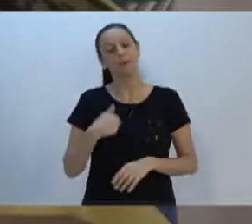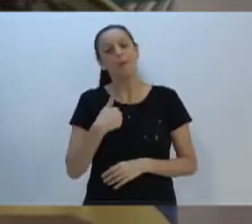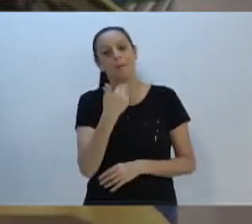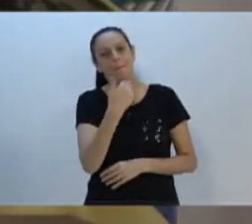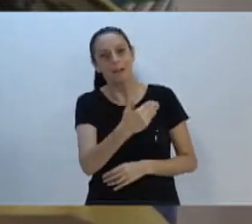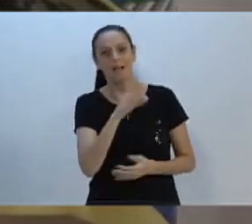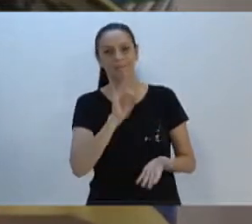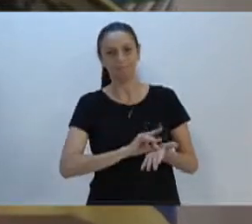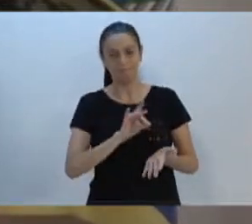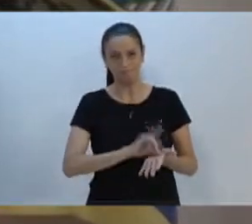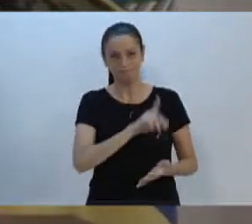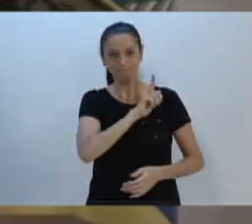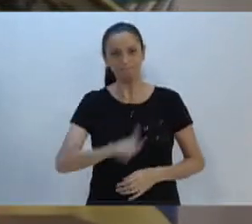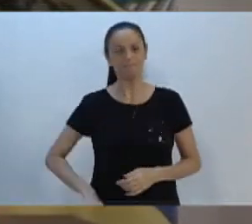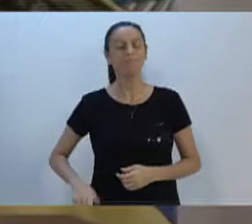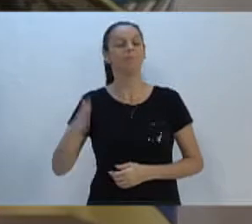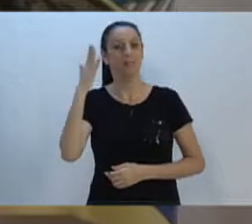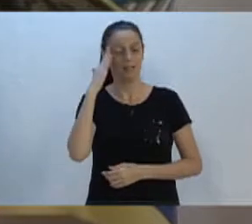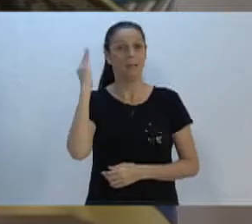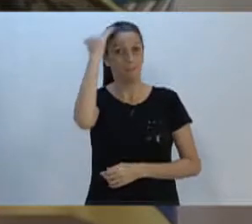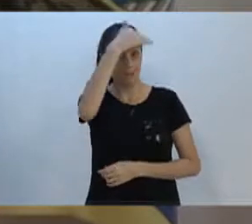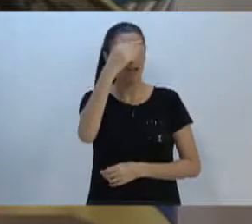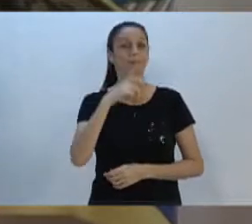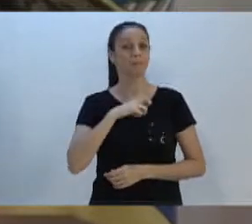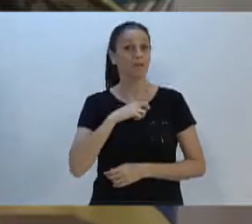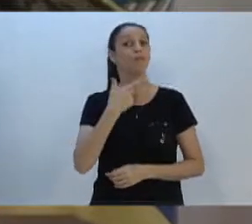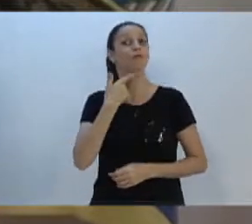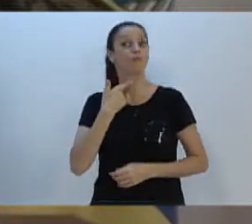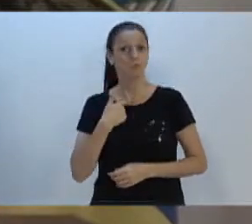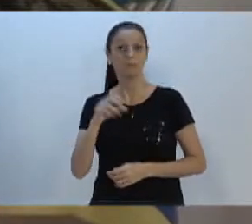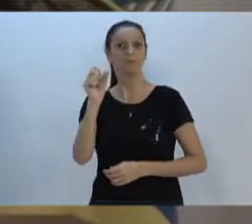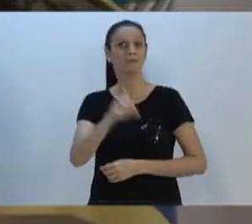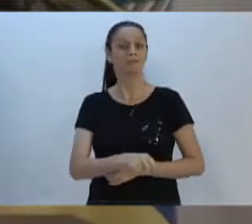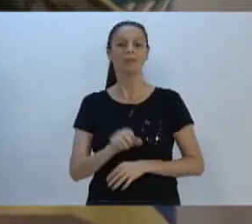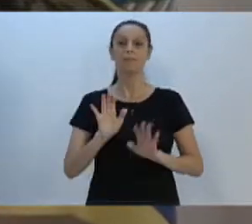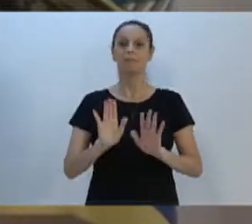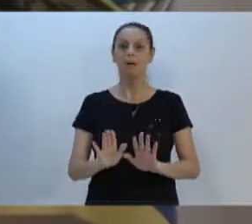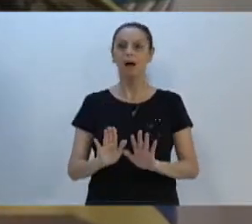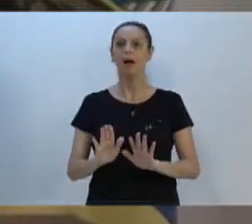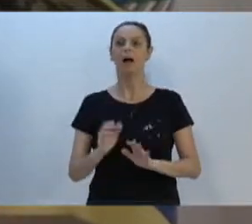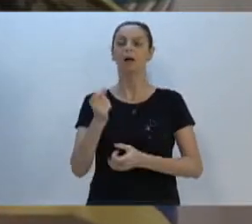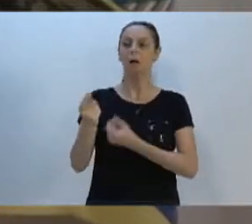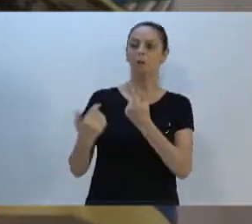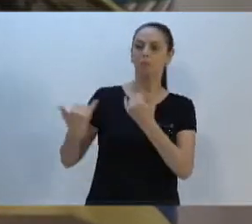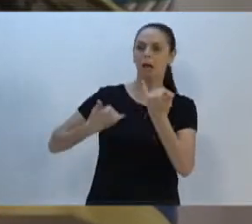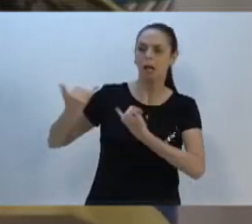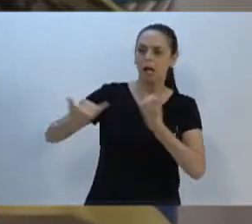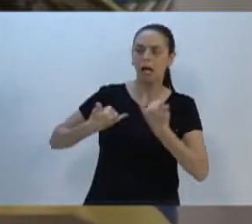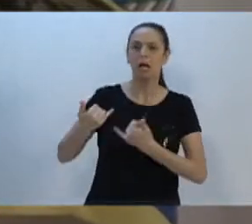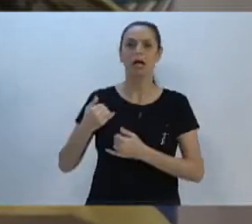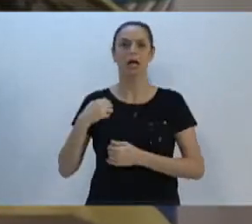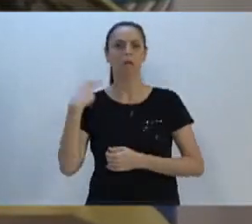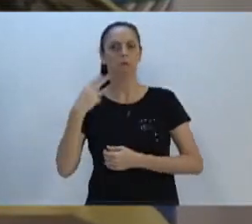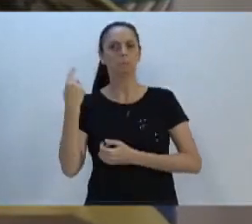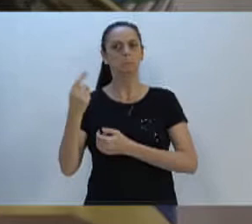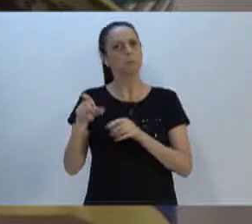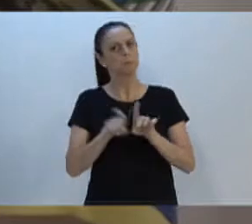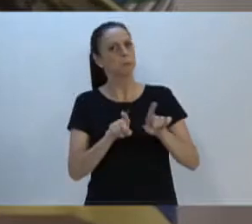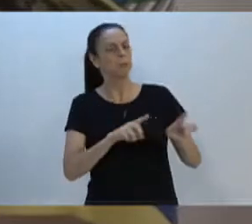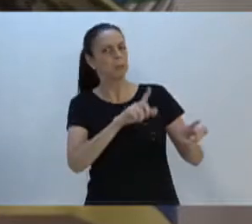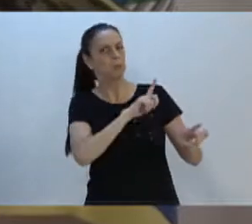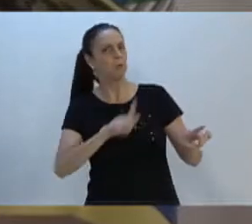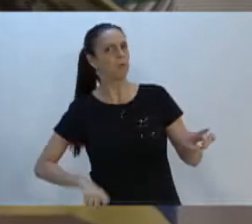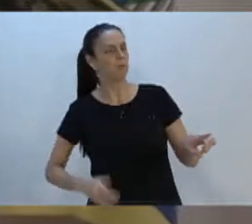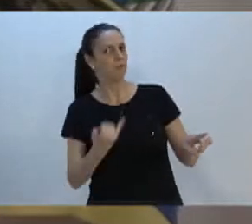interesse, da boa vontade do prefeito Mário. Agora, independente de algumas falas de alguns parlamentares, de alguma questão do próprio governo,